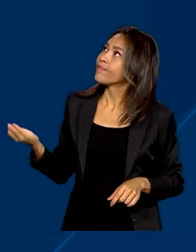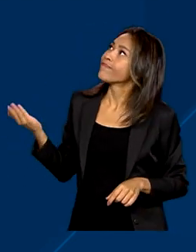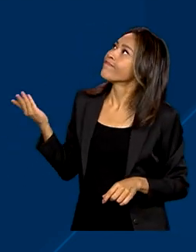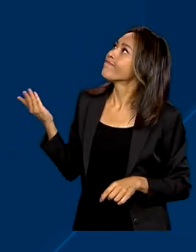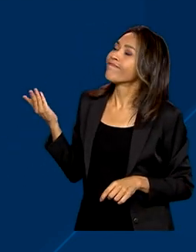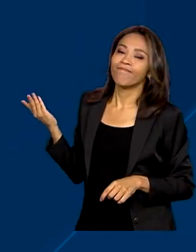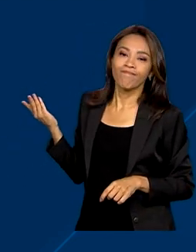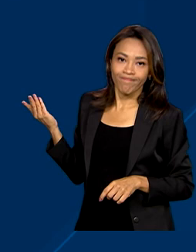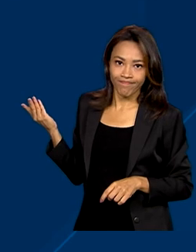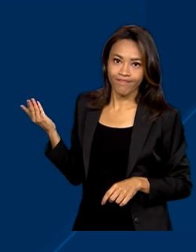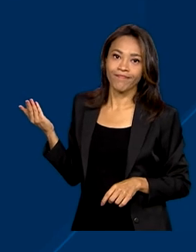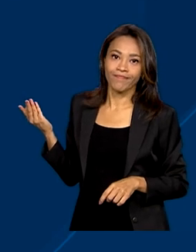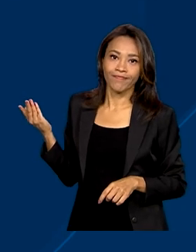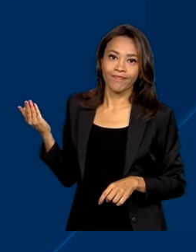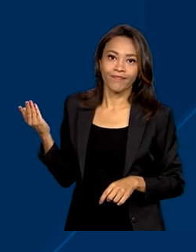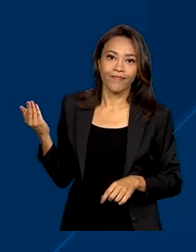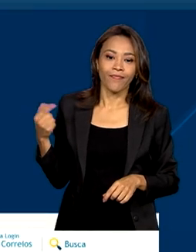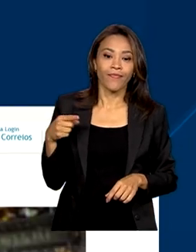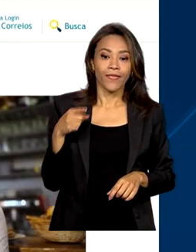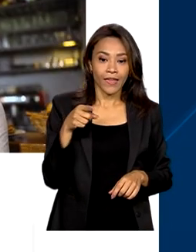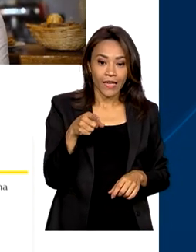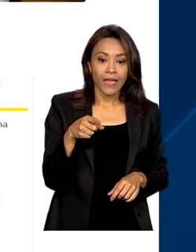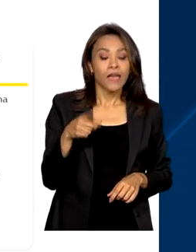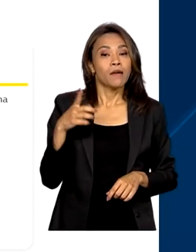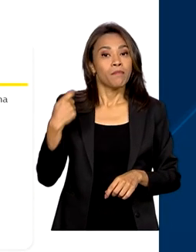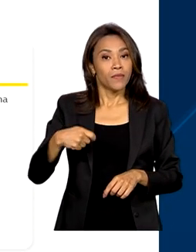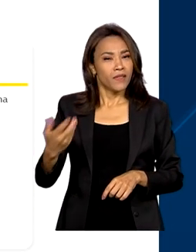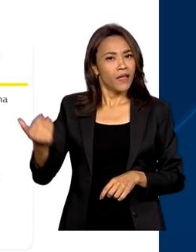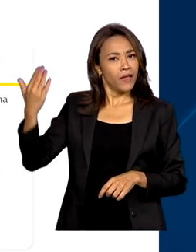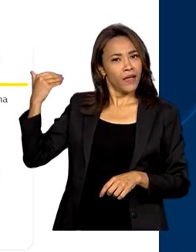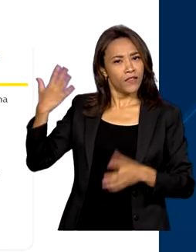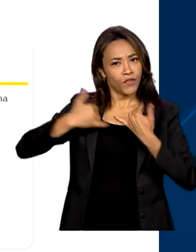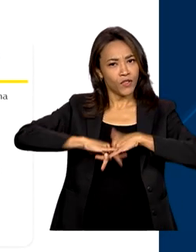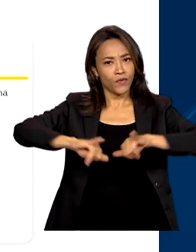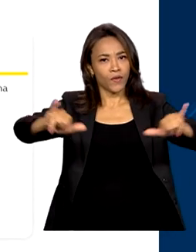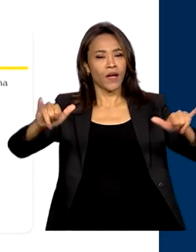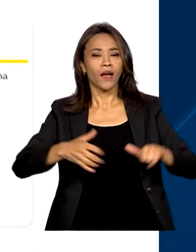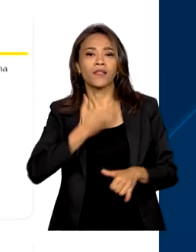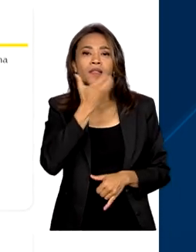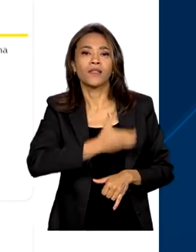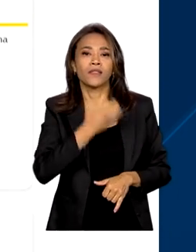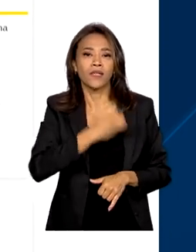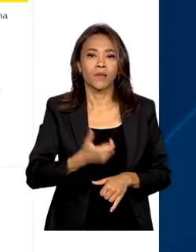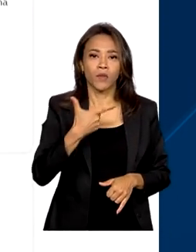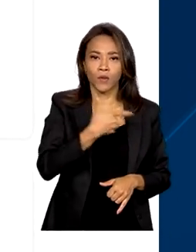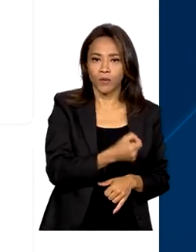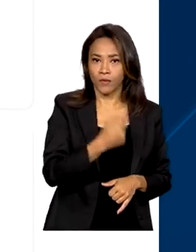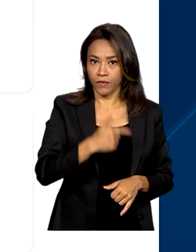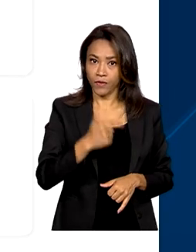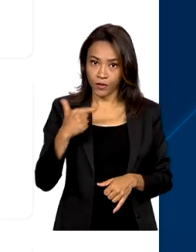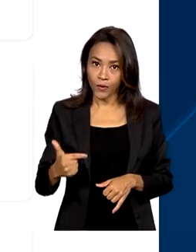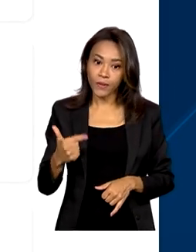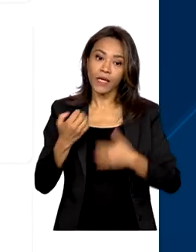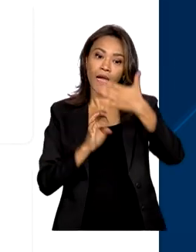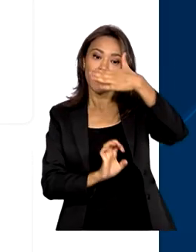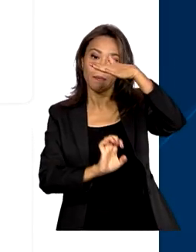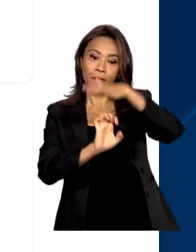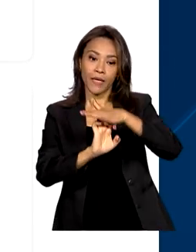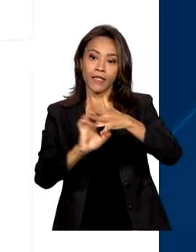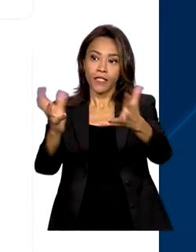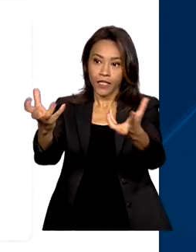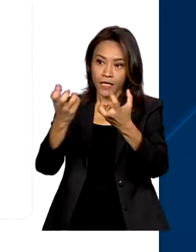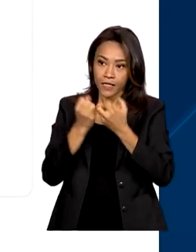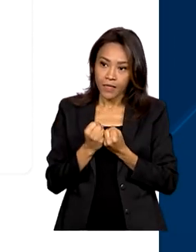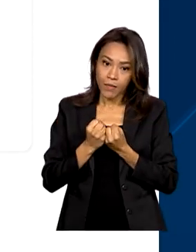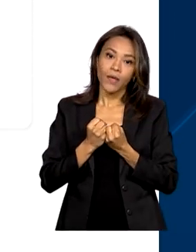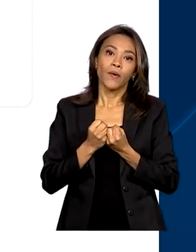barra pontos de coleta. Desde que foram publicados em dezembro de 2022, a empresa recebeu mais de